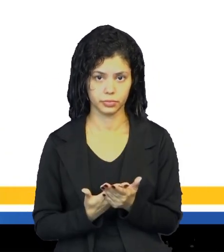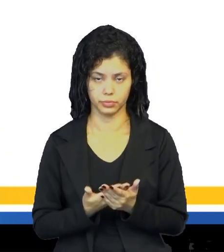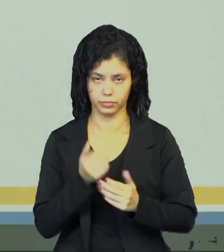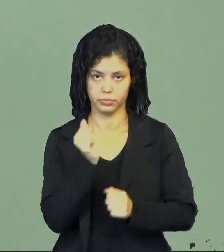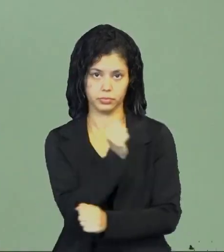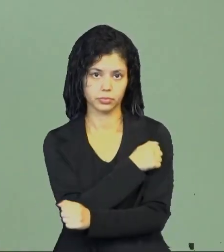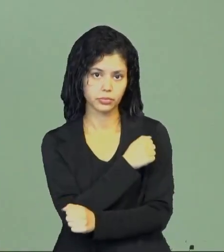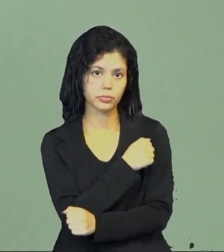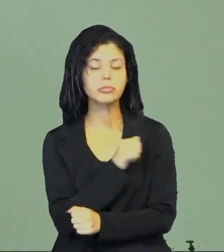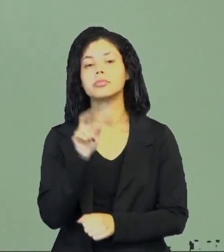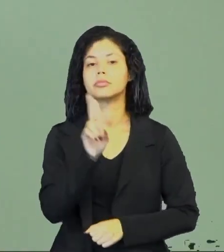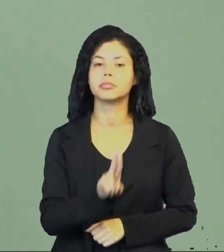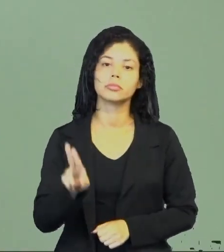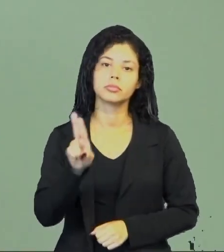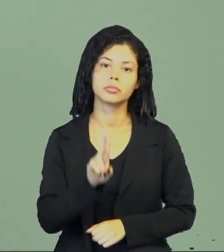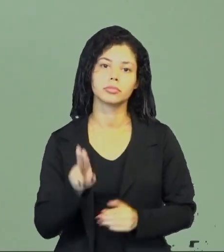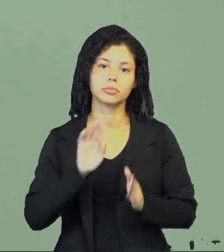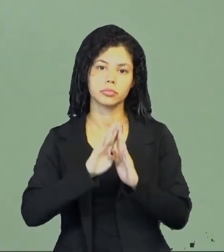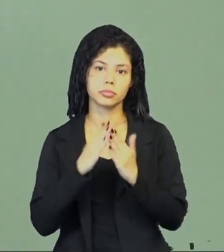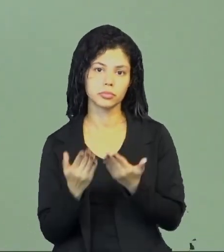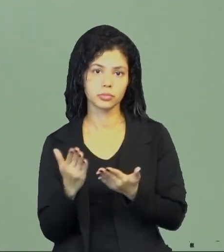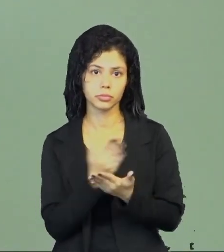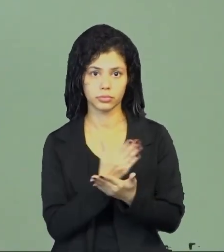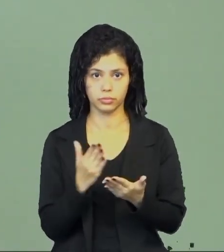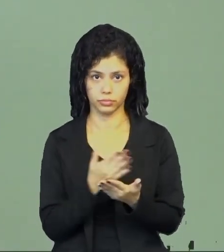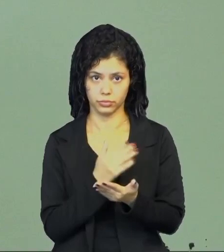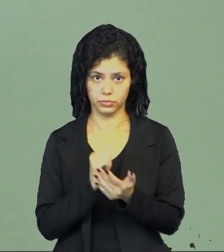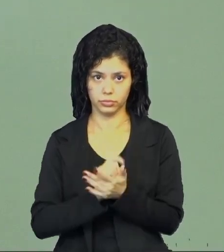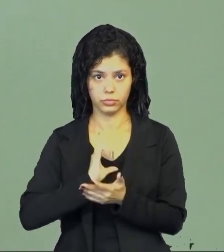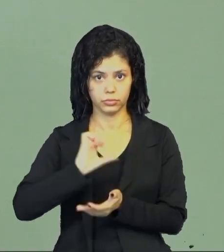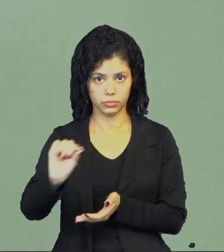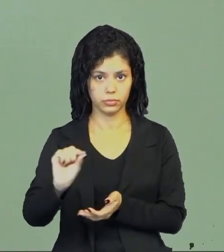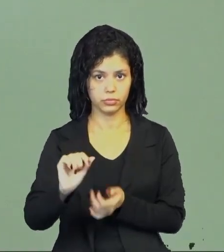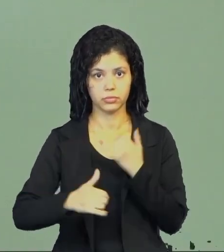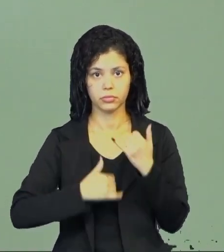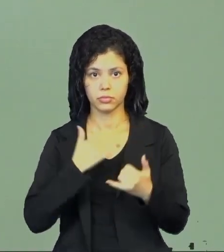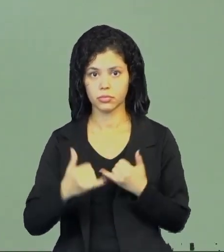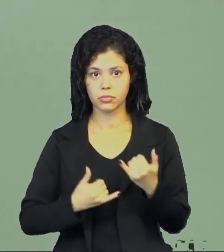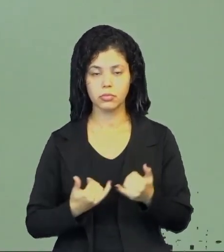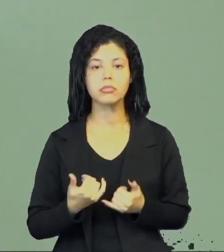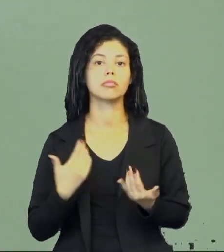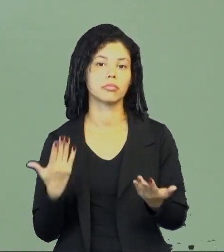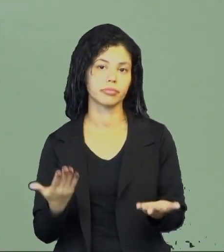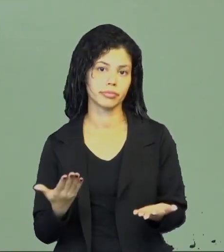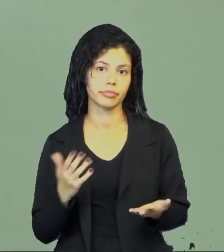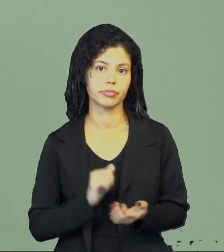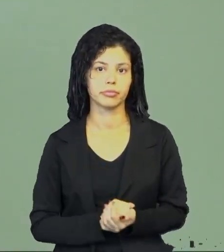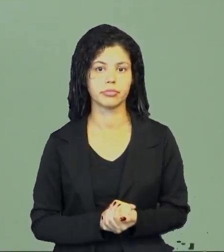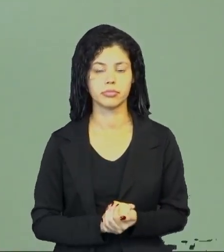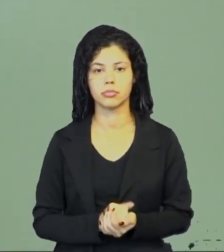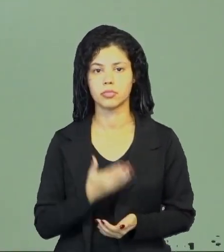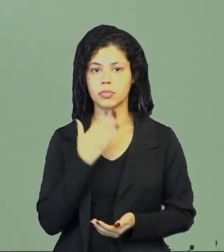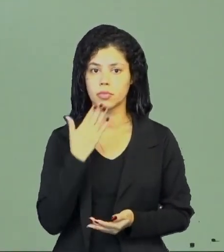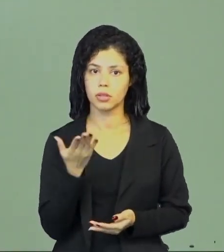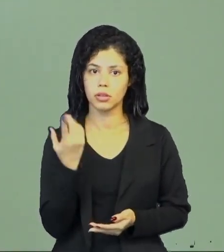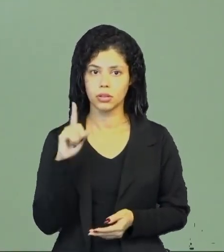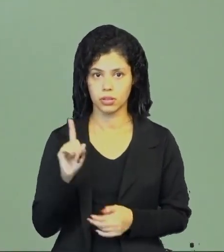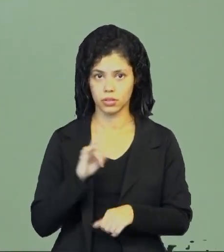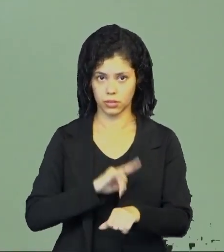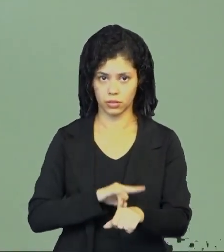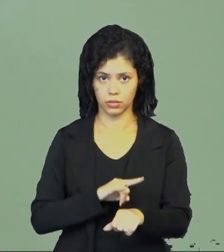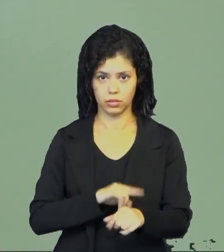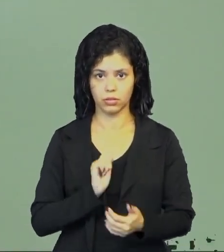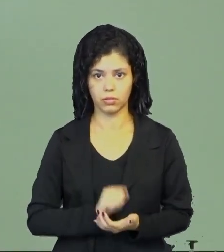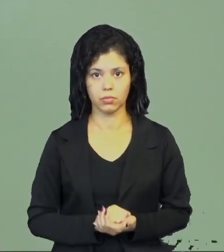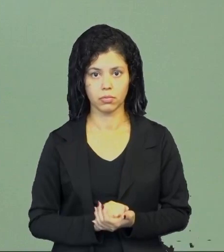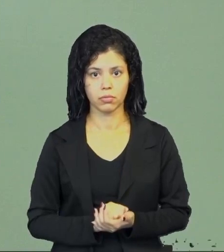os alunos, eles utilizam a biblioteca como ponto de refúgio, ou seja, brincadeira de esconde-esconde, né. O aluno pede para ir ao banheiro, sai da